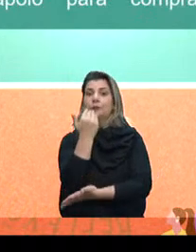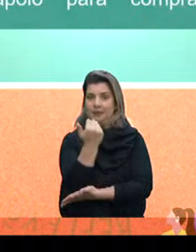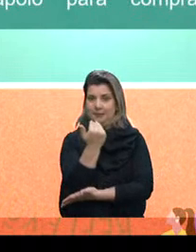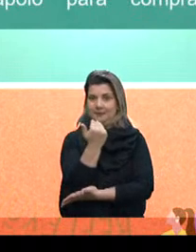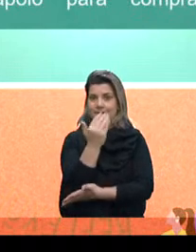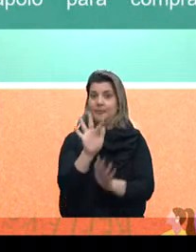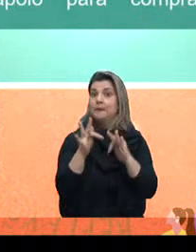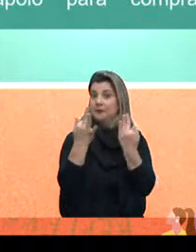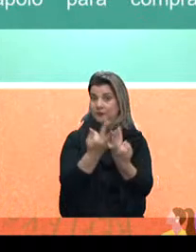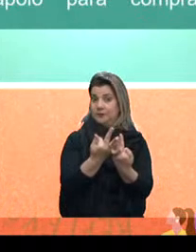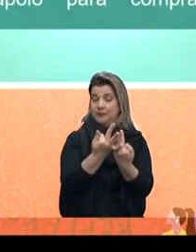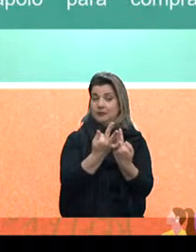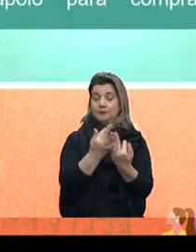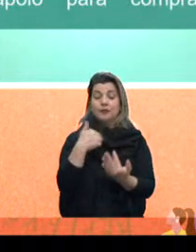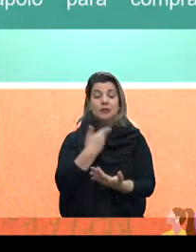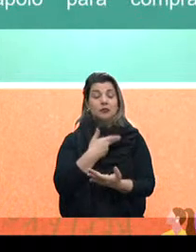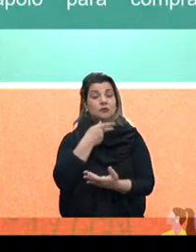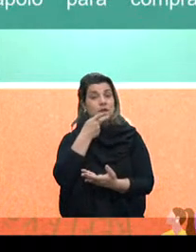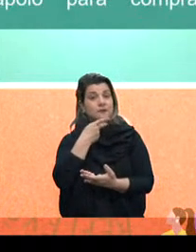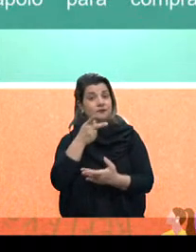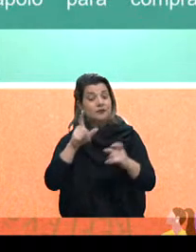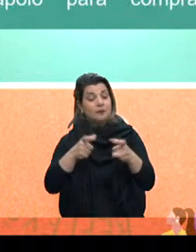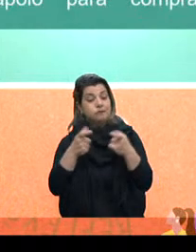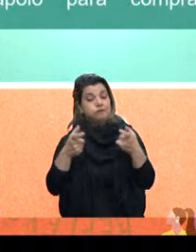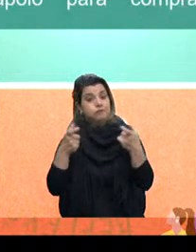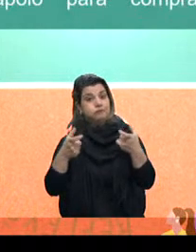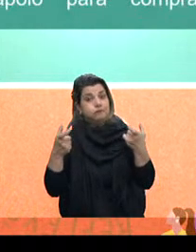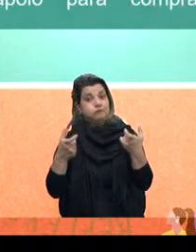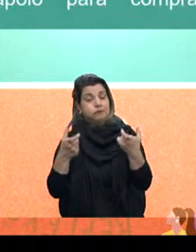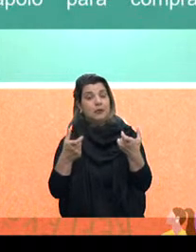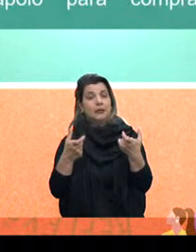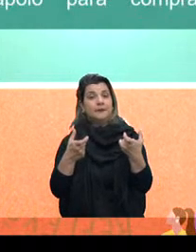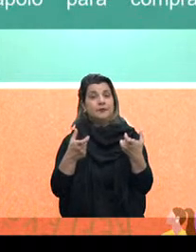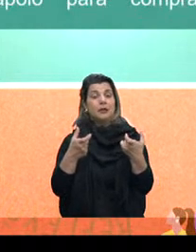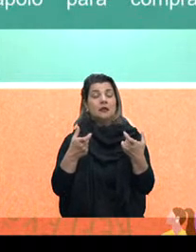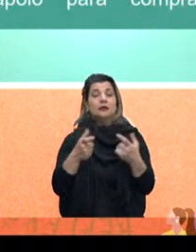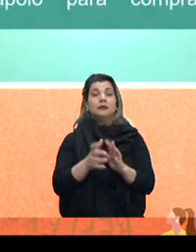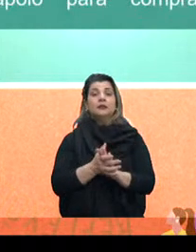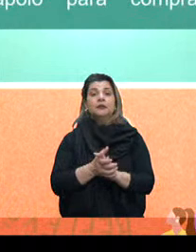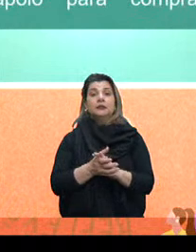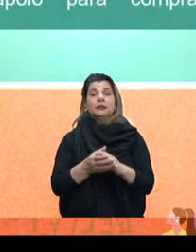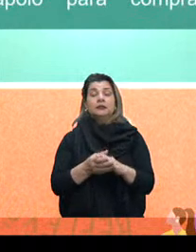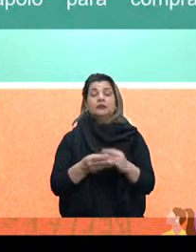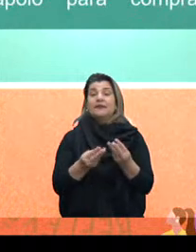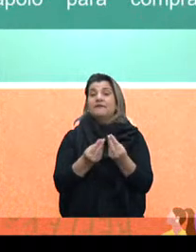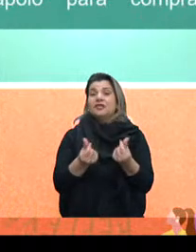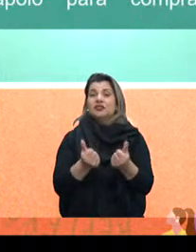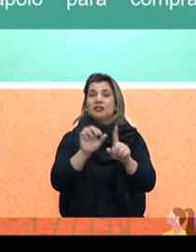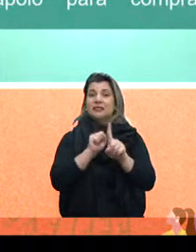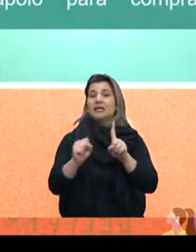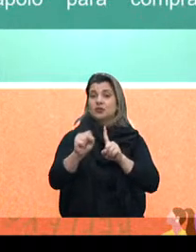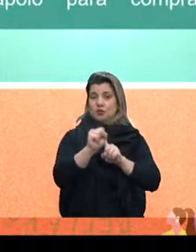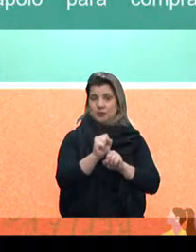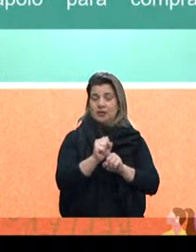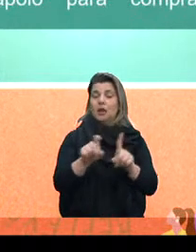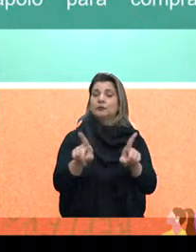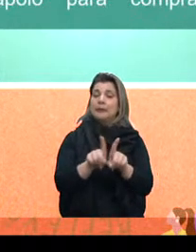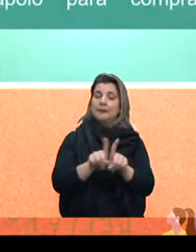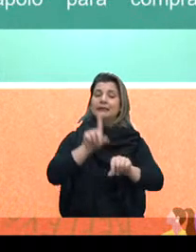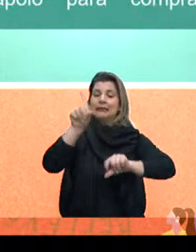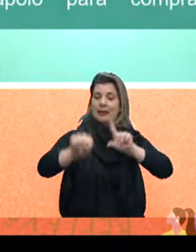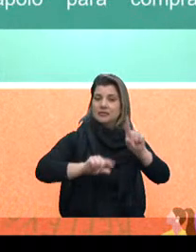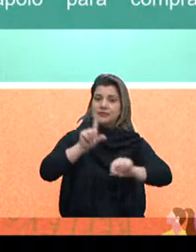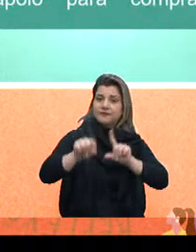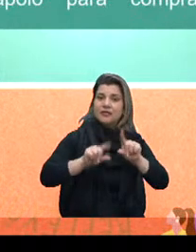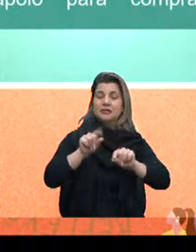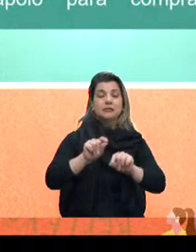aí dessa ampliação da vulnerabilidade social. São essas pessoas também que se entram na classificação da vulnerabilidade não oficial, que